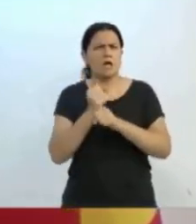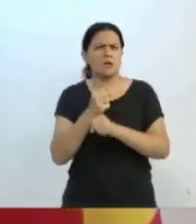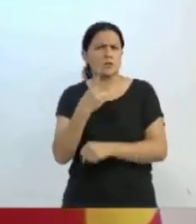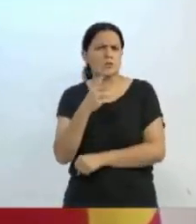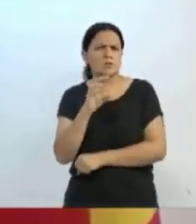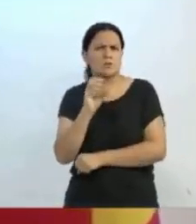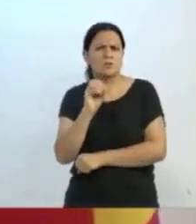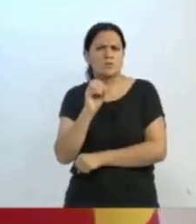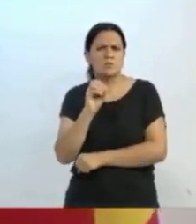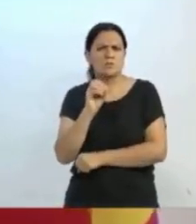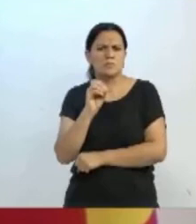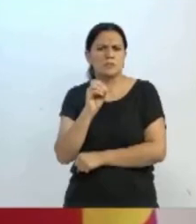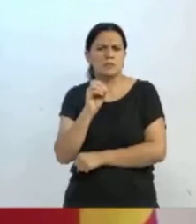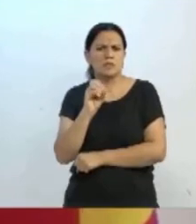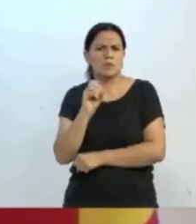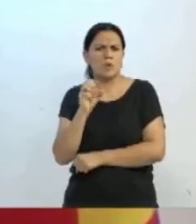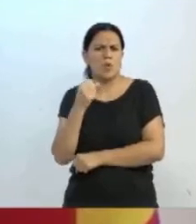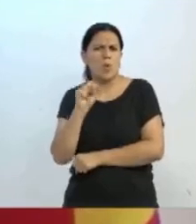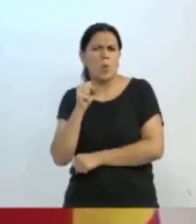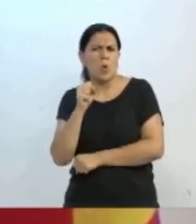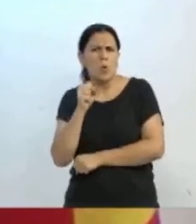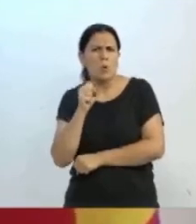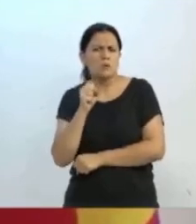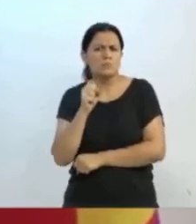Constituição Estadual.